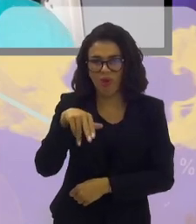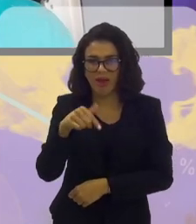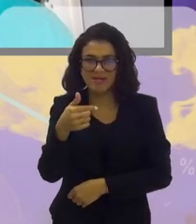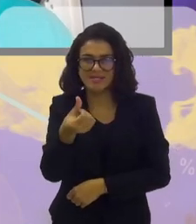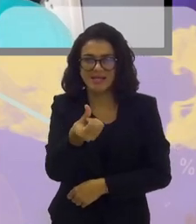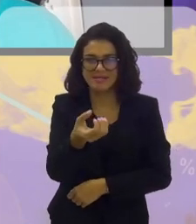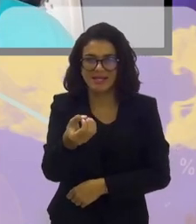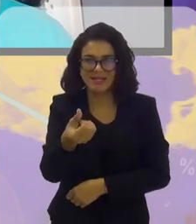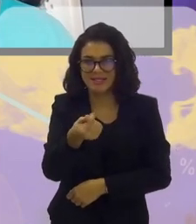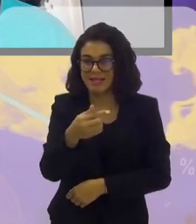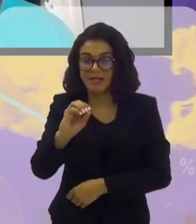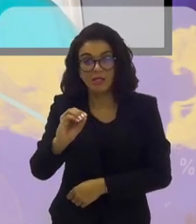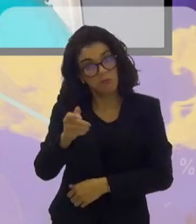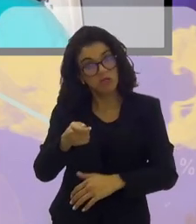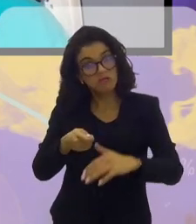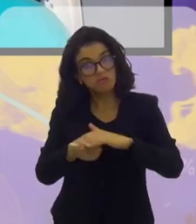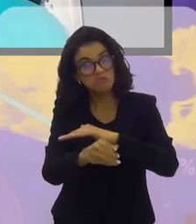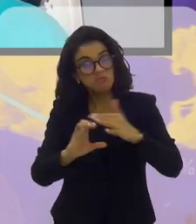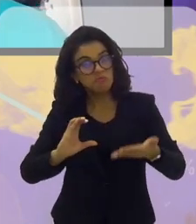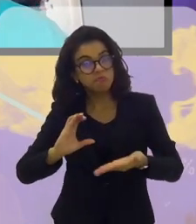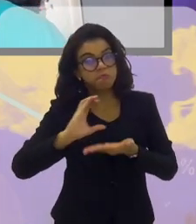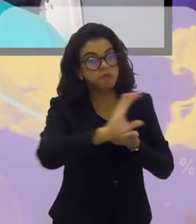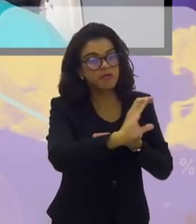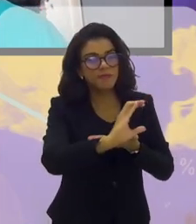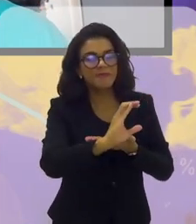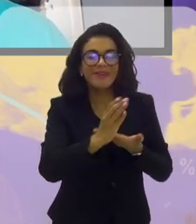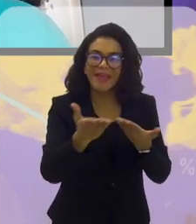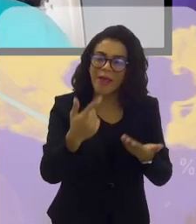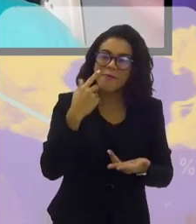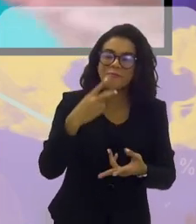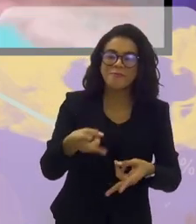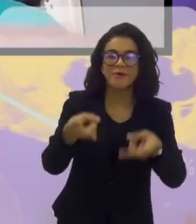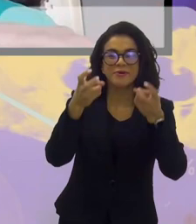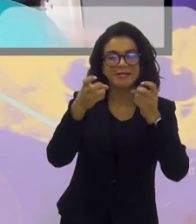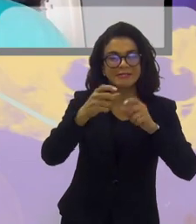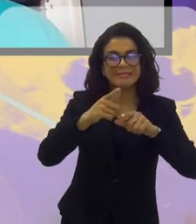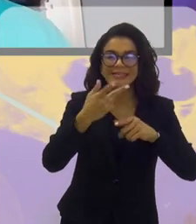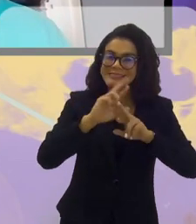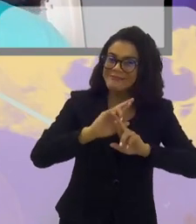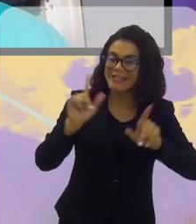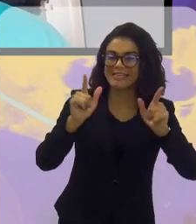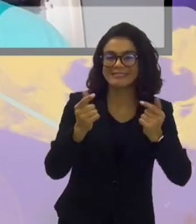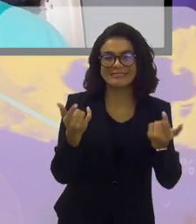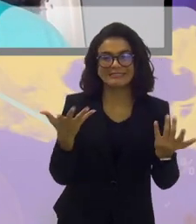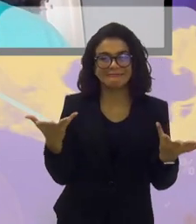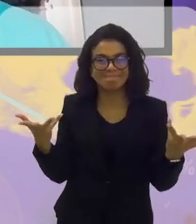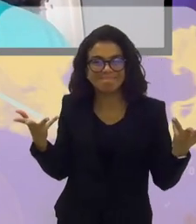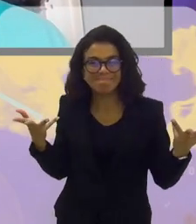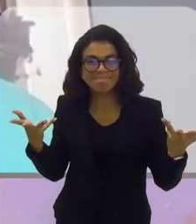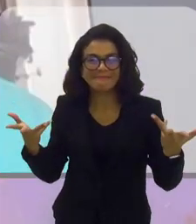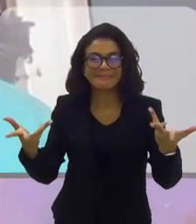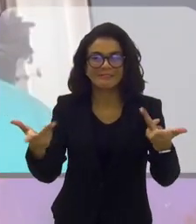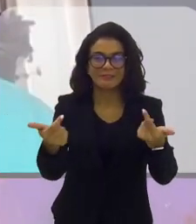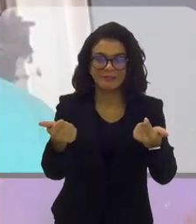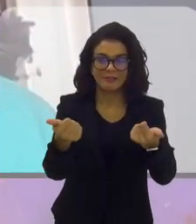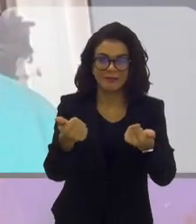80, 100 jogos. E ainda assim investem mais do que se investe aí. Daí o grande gap e a grande diferença de qualidade.